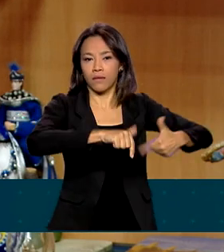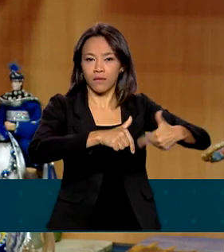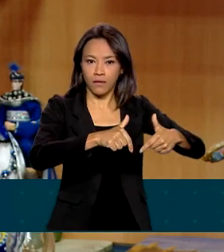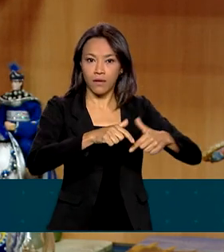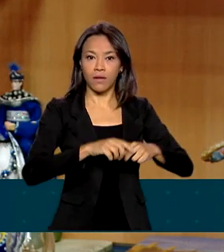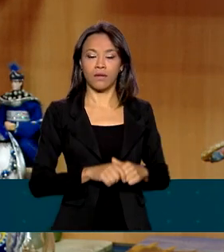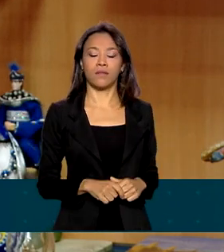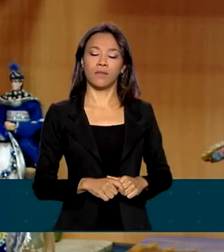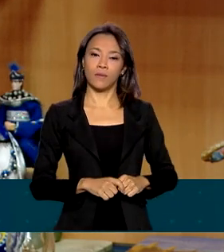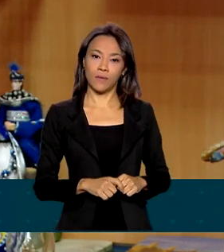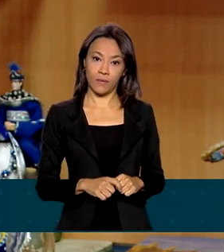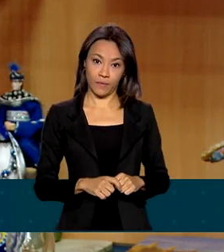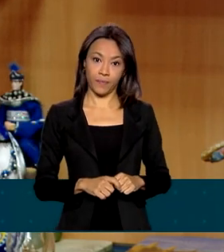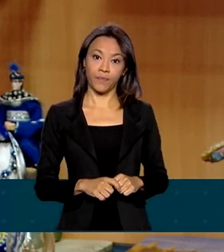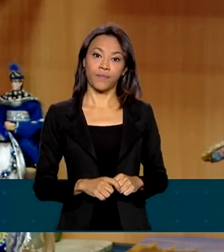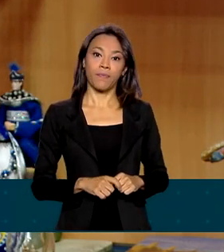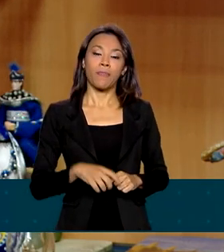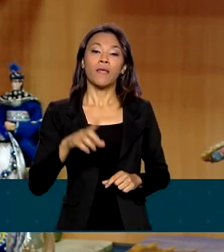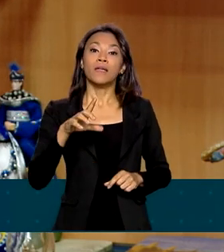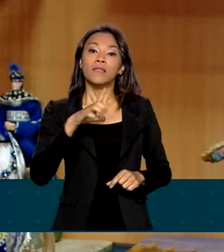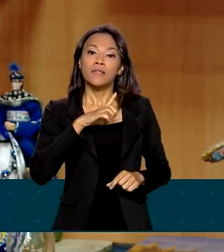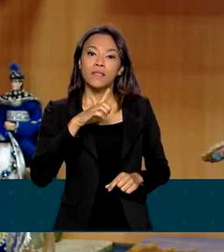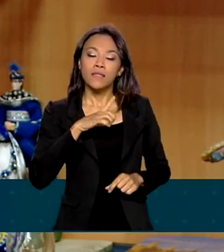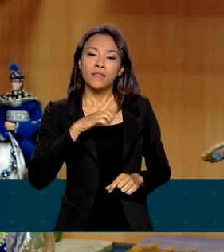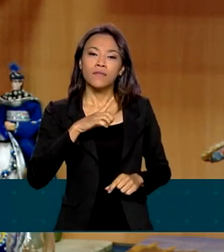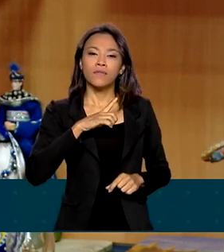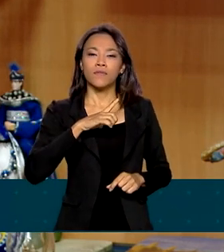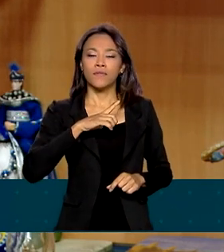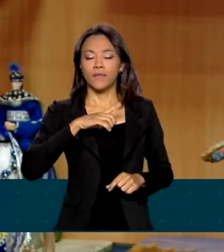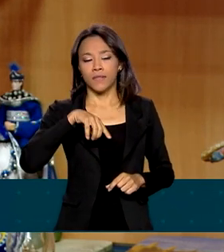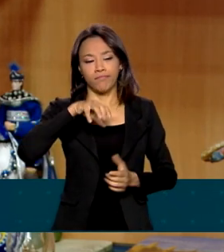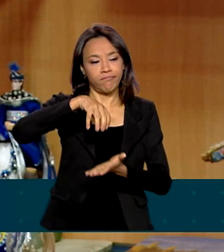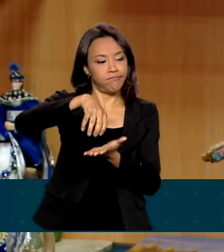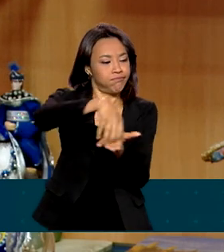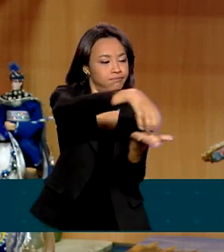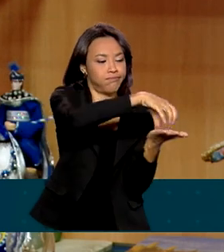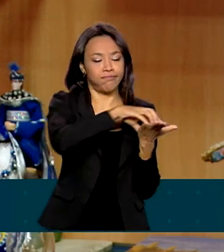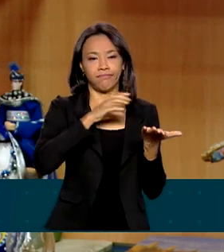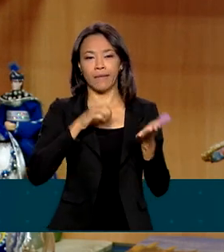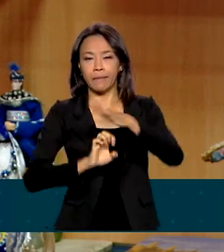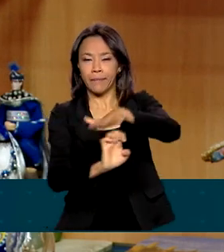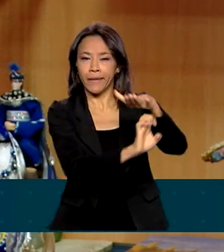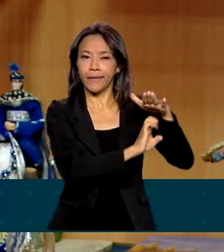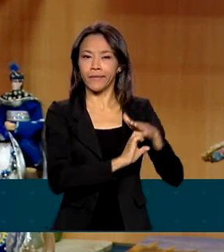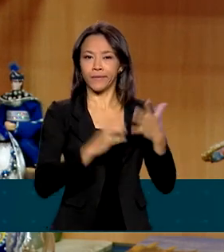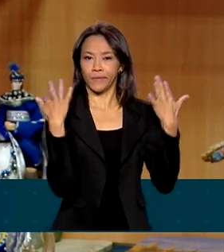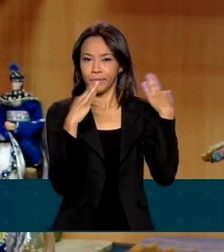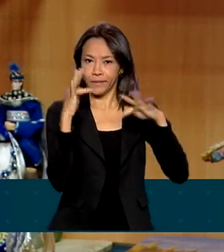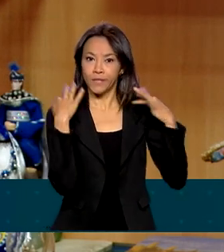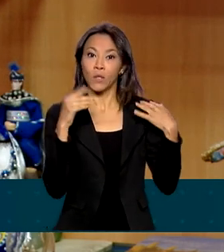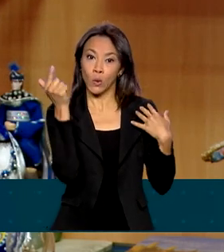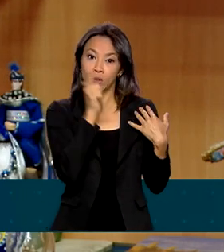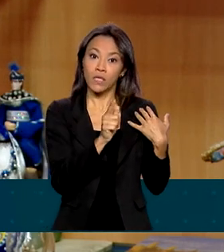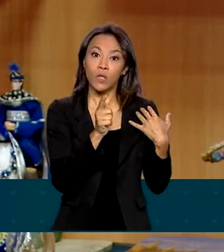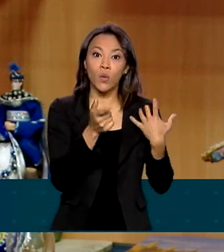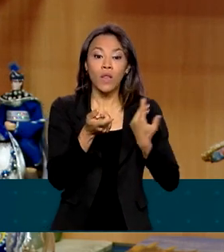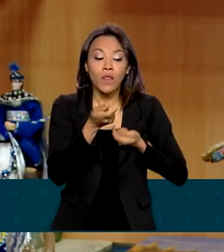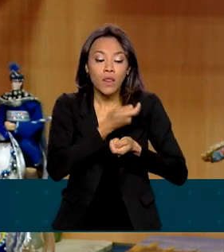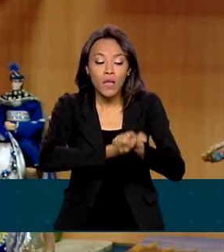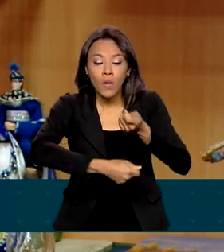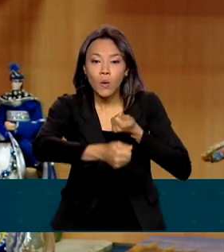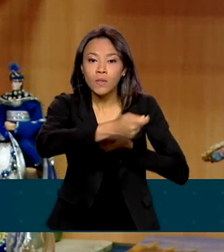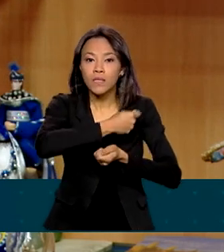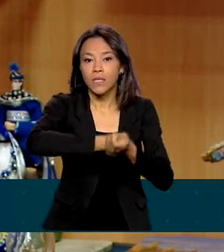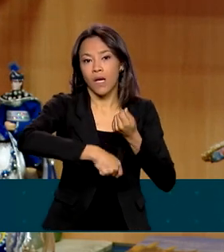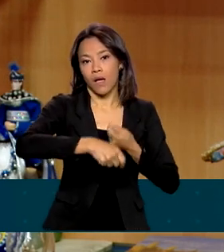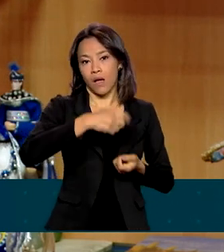cases turísticos, muitos operadores turísticos, hotéis, restaurantes, enfim, puderam fazer um acordo com seus funcionários para